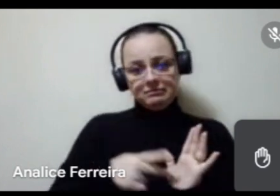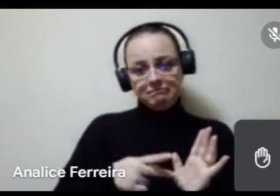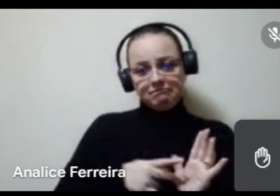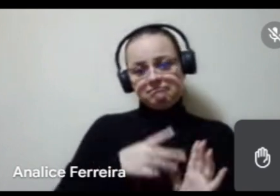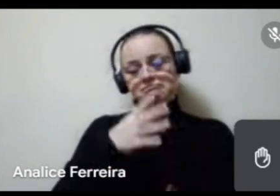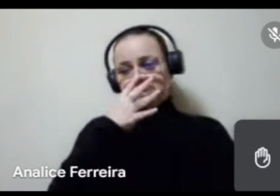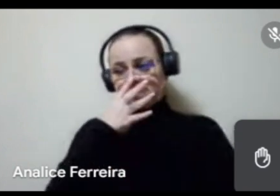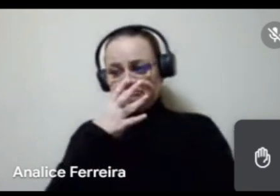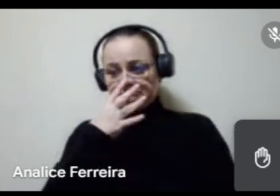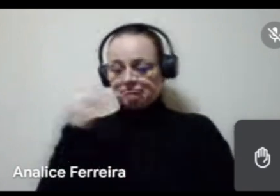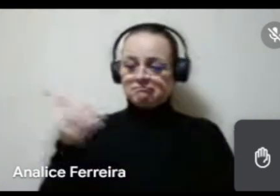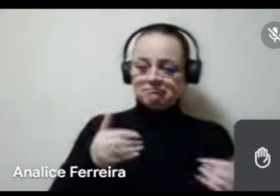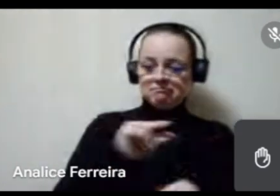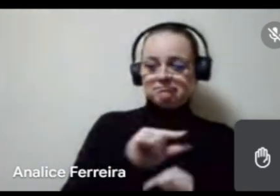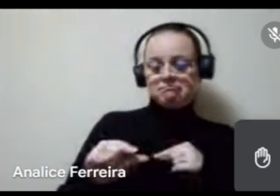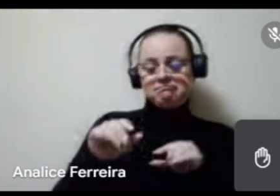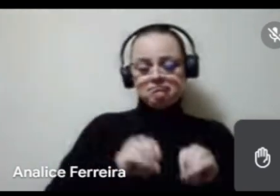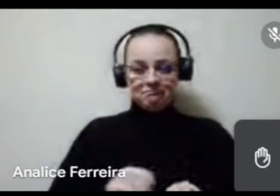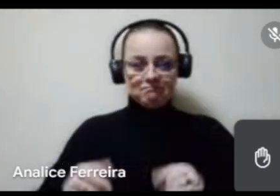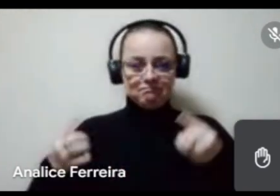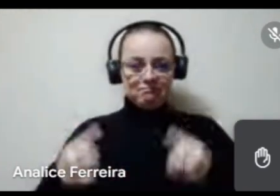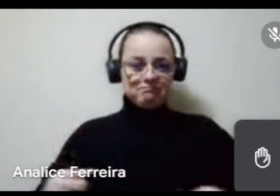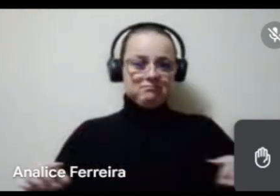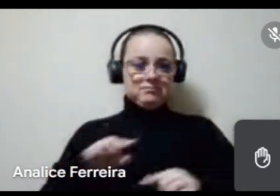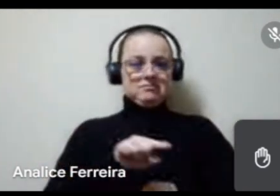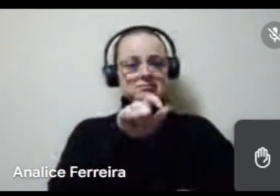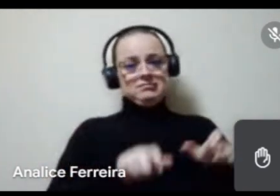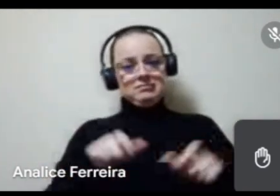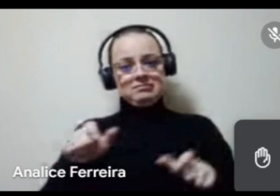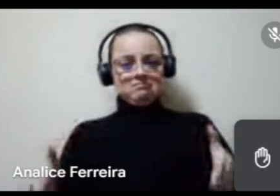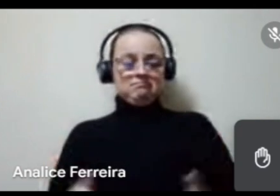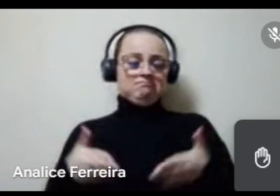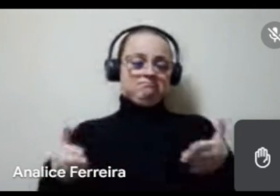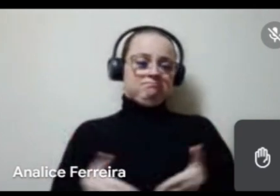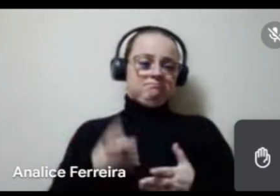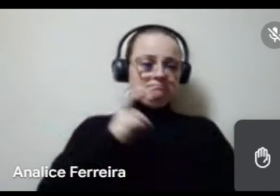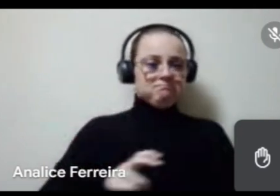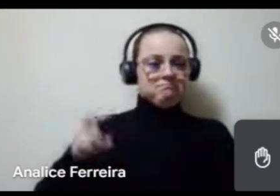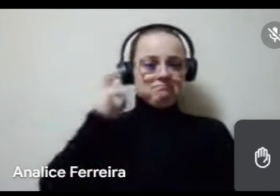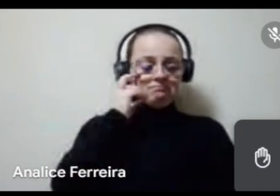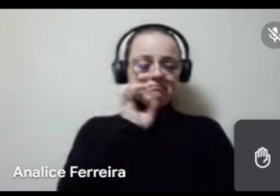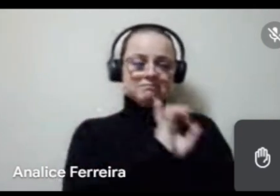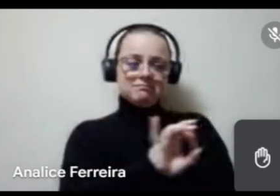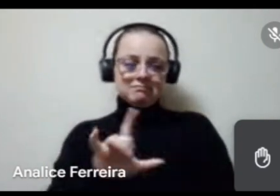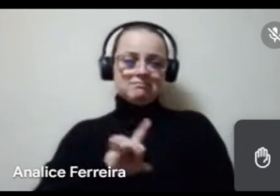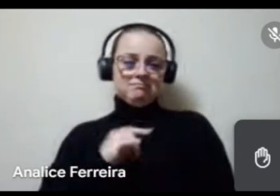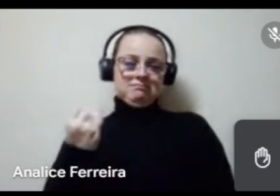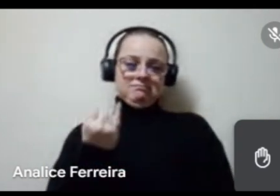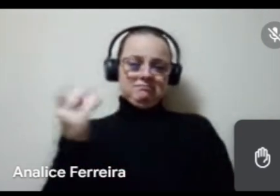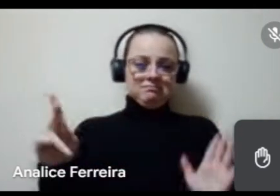traga um pouco de educação musical para essas pessoas que são carentes de música, então, cada segmento tem sua importância